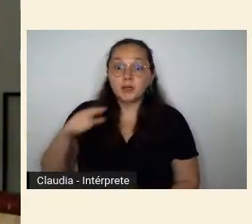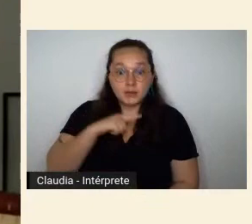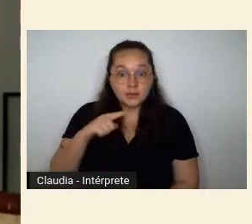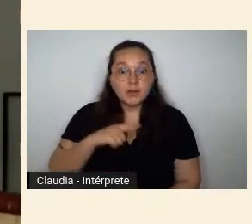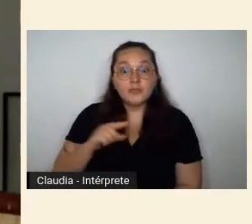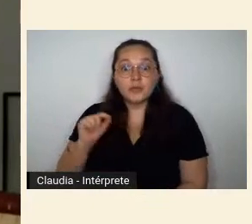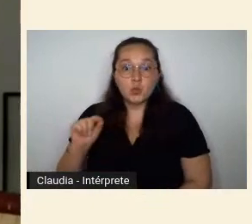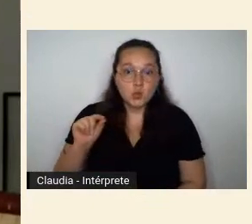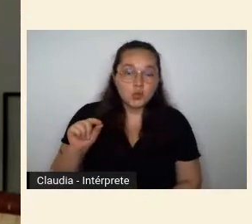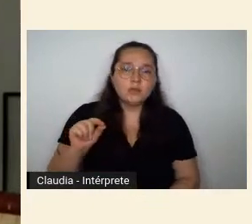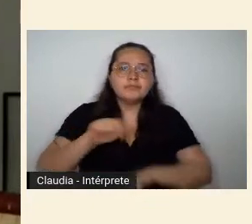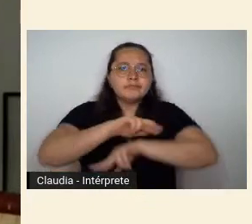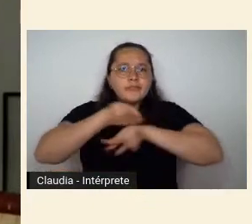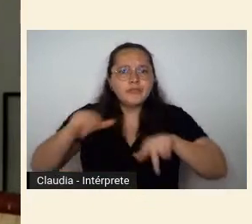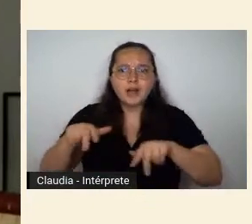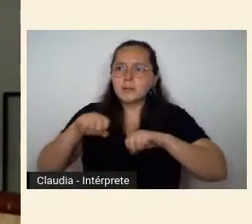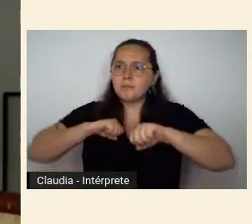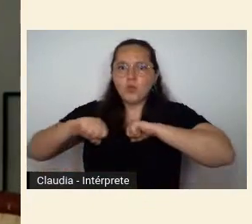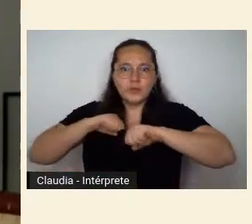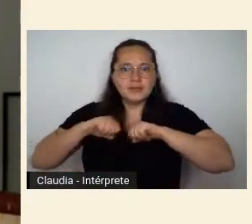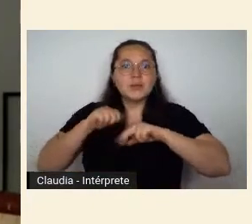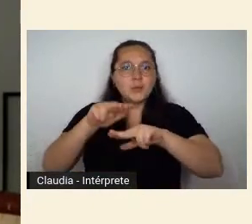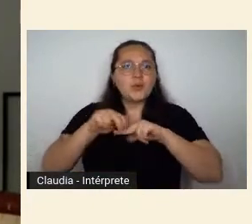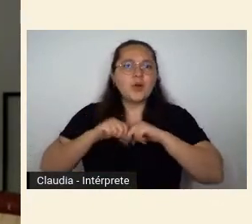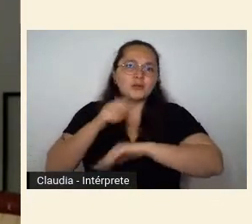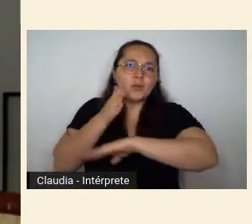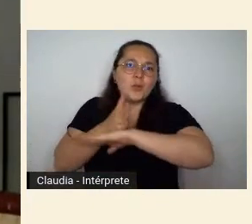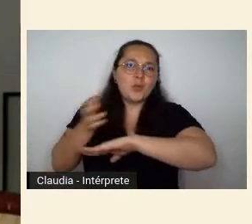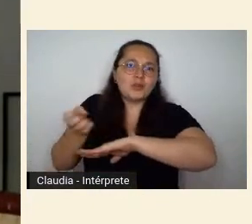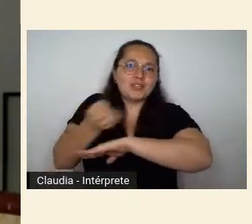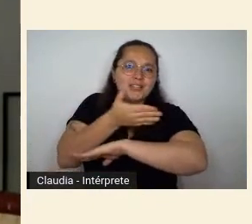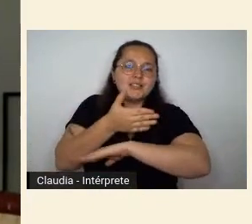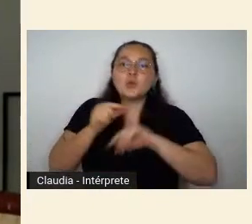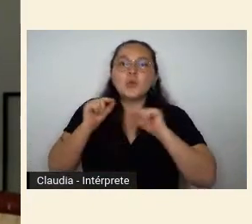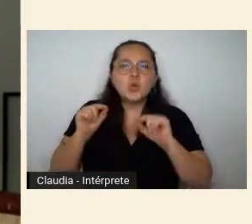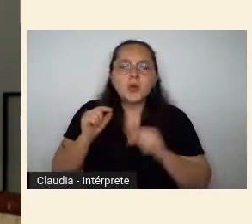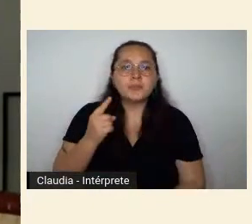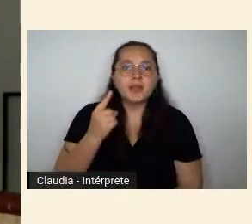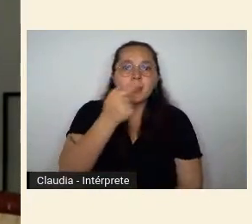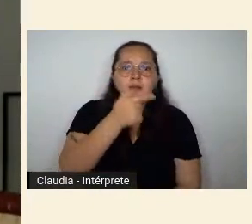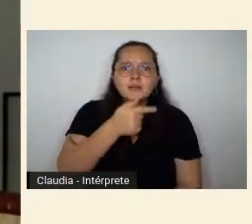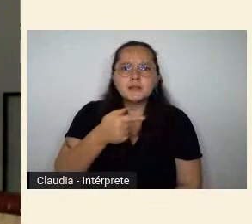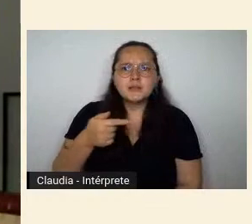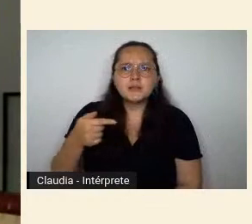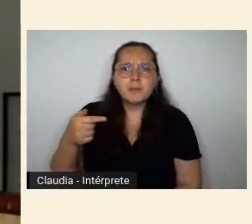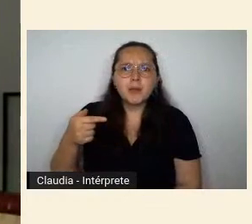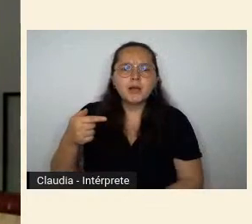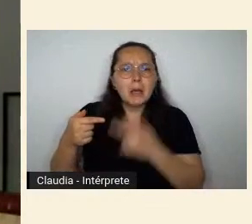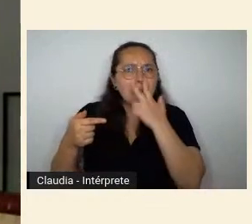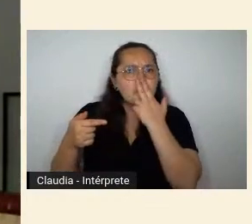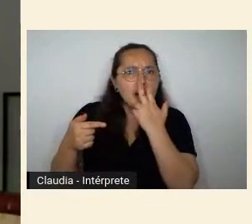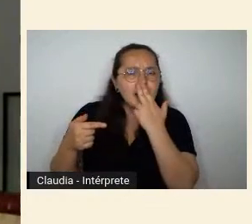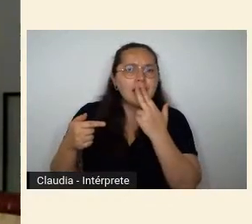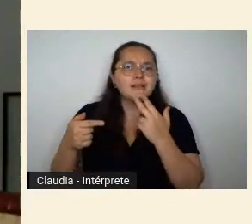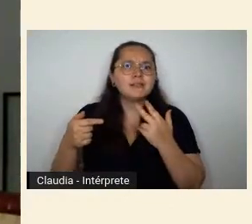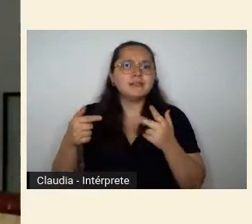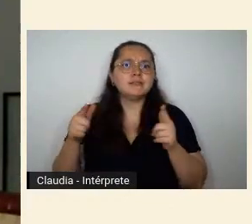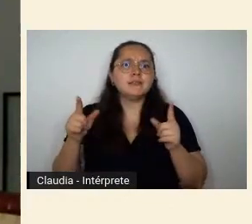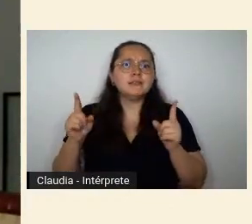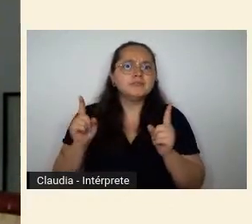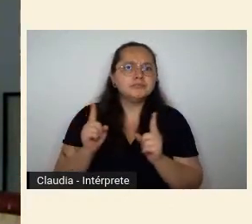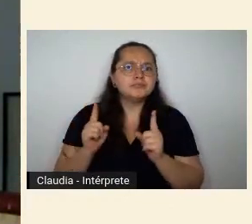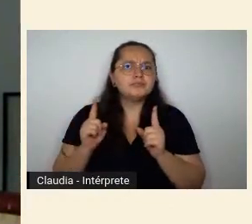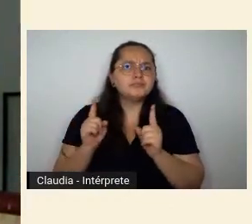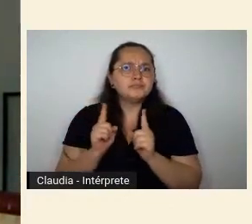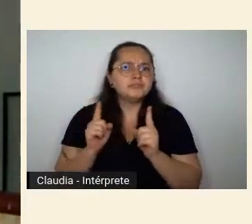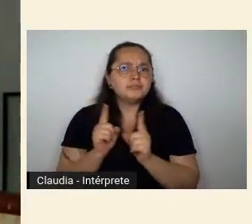batizado modernismo a semana aos poucos vai se tornando um evento menor já que contou com nomes que de alguma forma